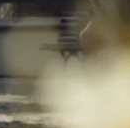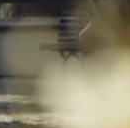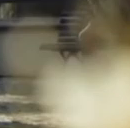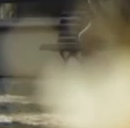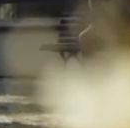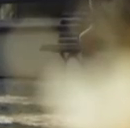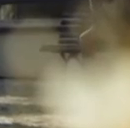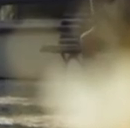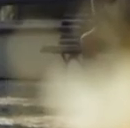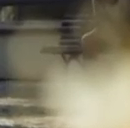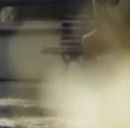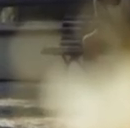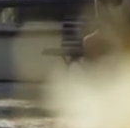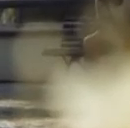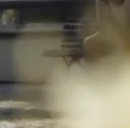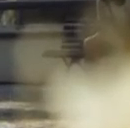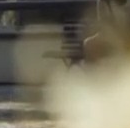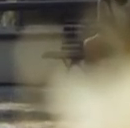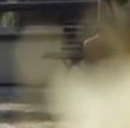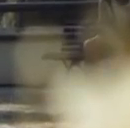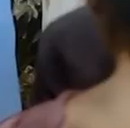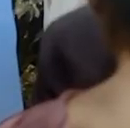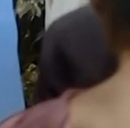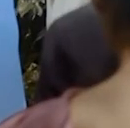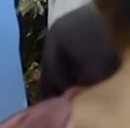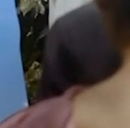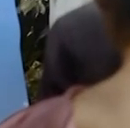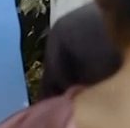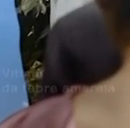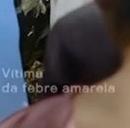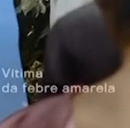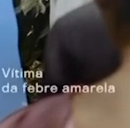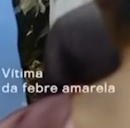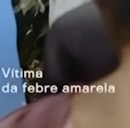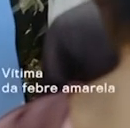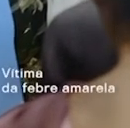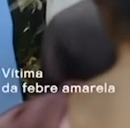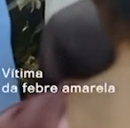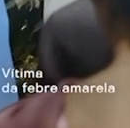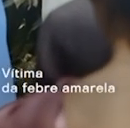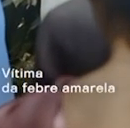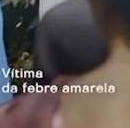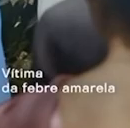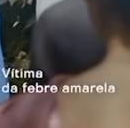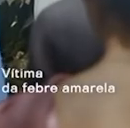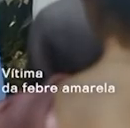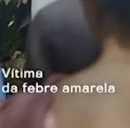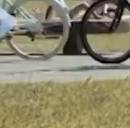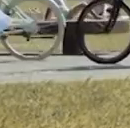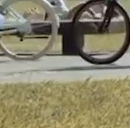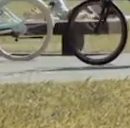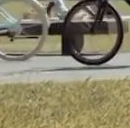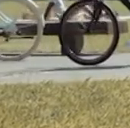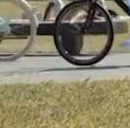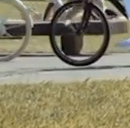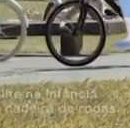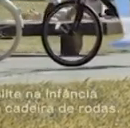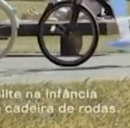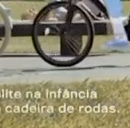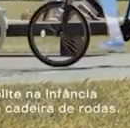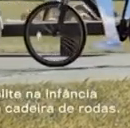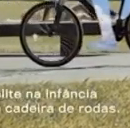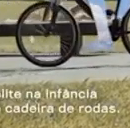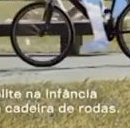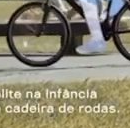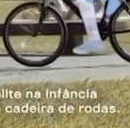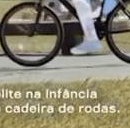Ela poderia ter visto a filha crescer. Ele poderia ter se casado. Eles